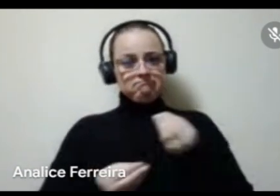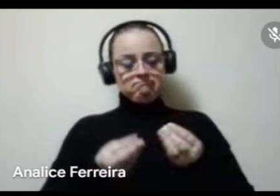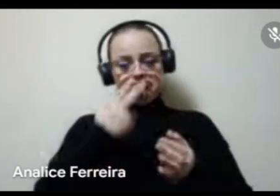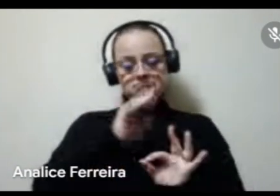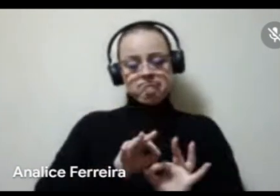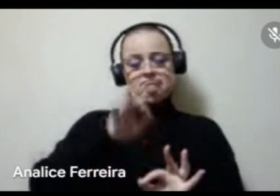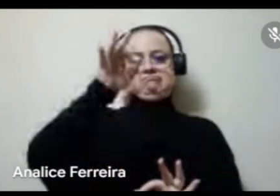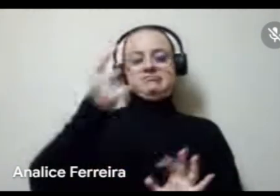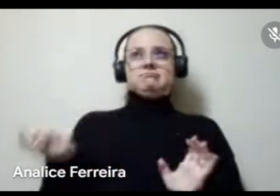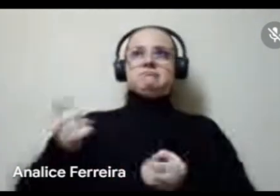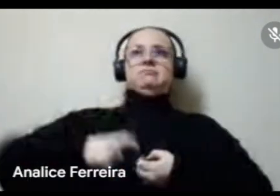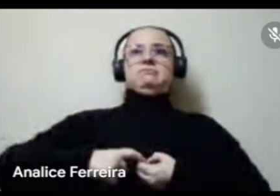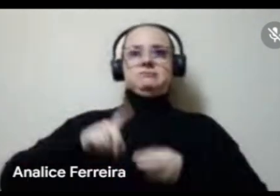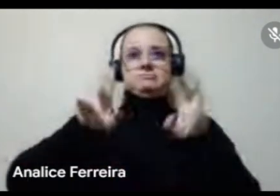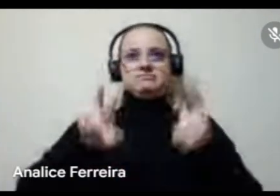retornar.